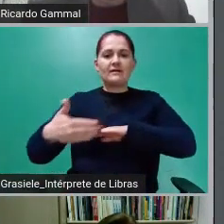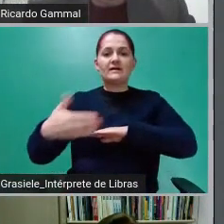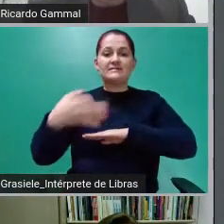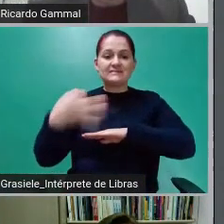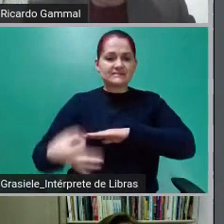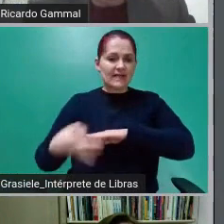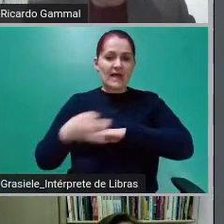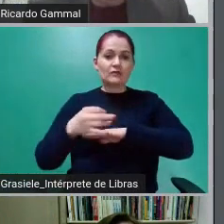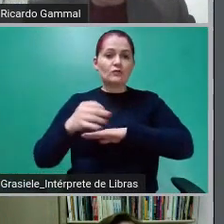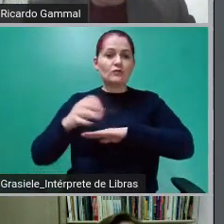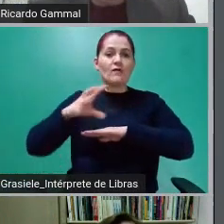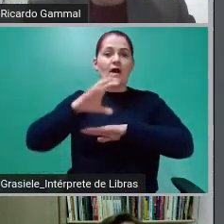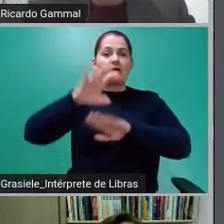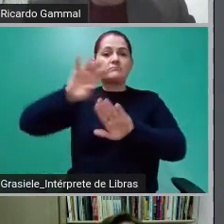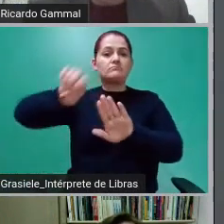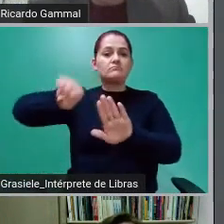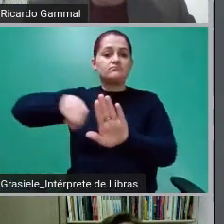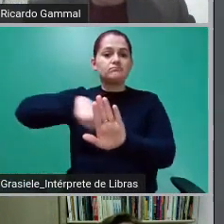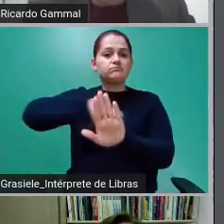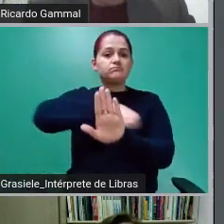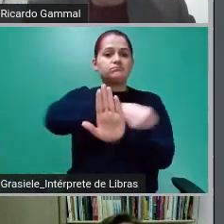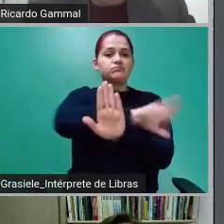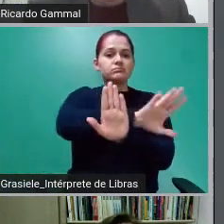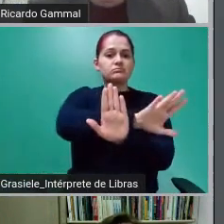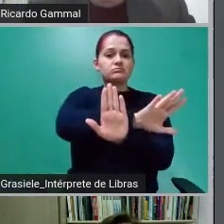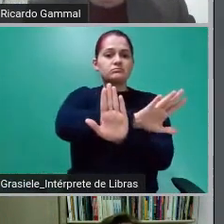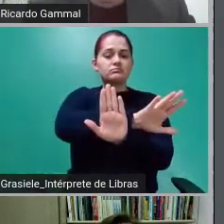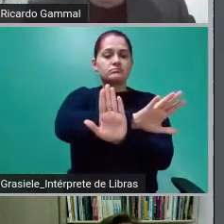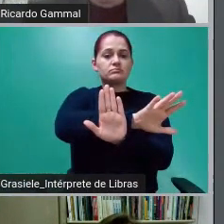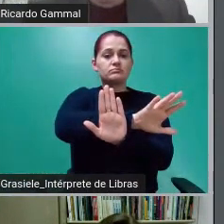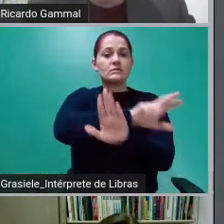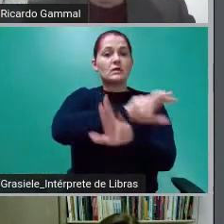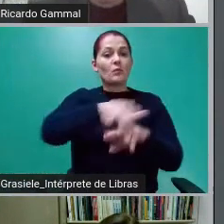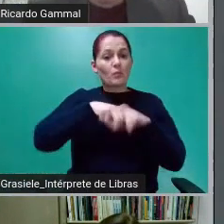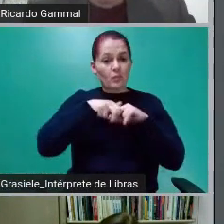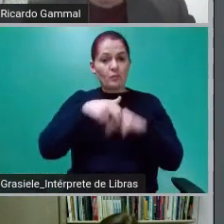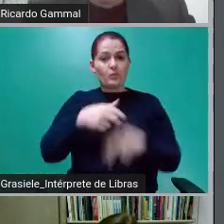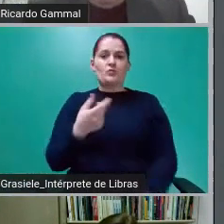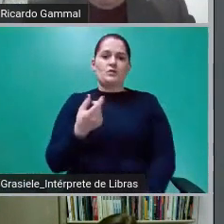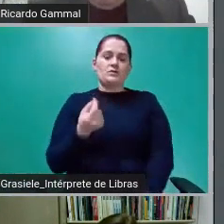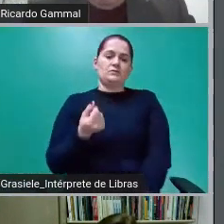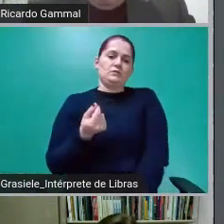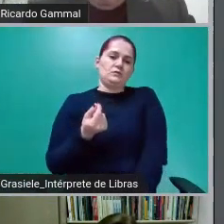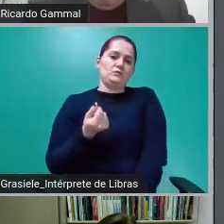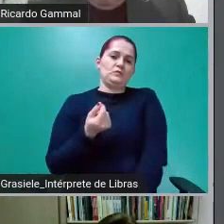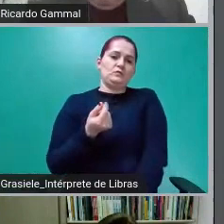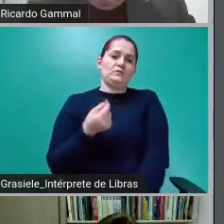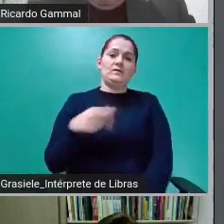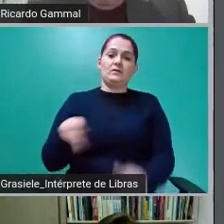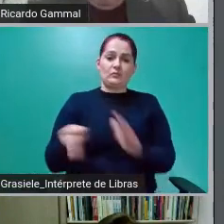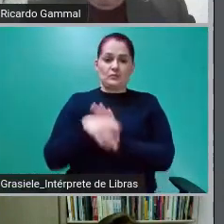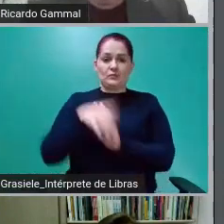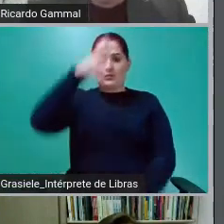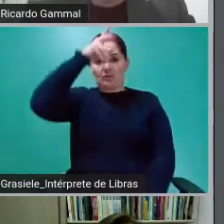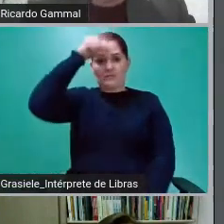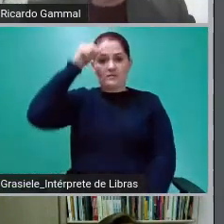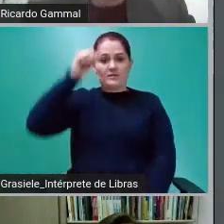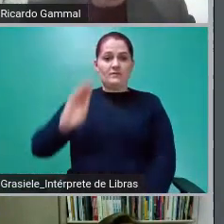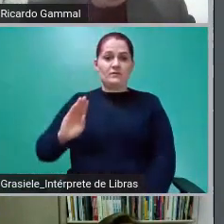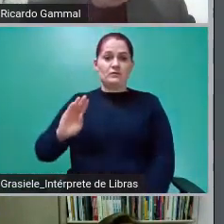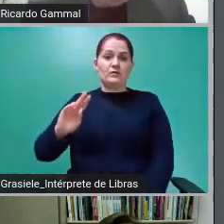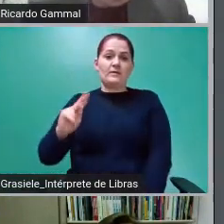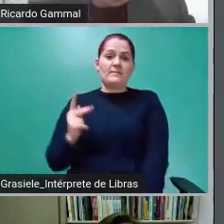por parte do município, ou seja, esses créditos cedidos pelo município de Belo Horizonte,